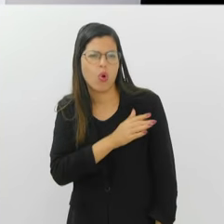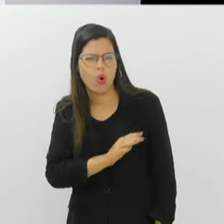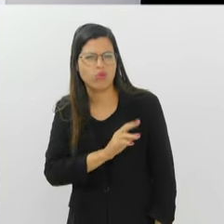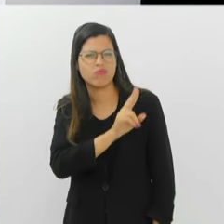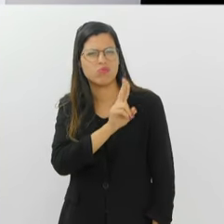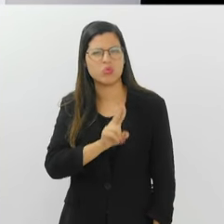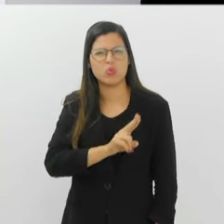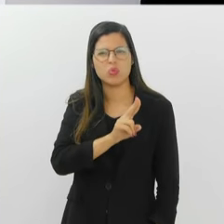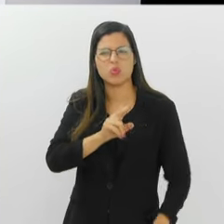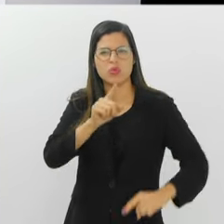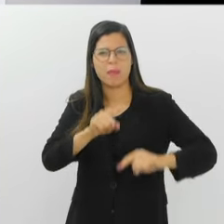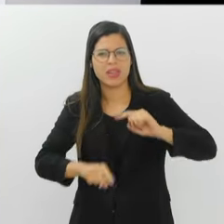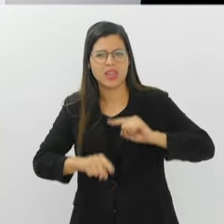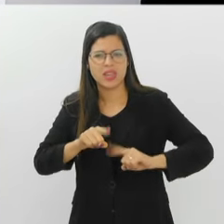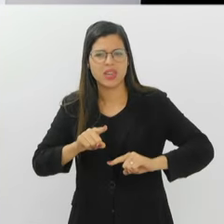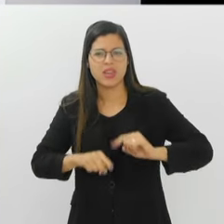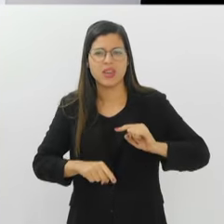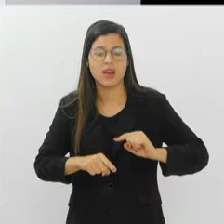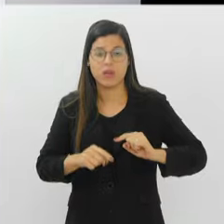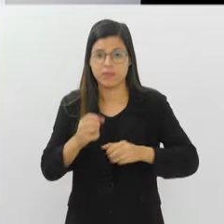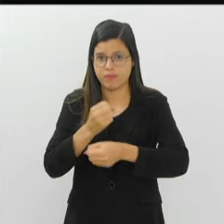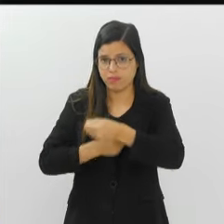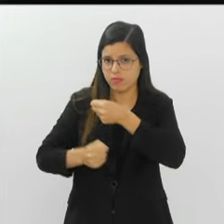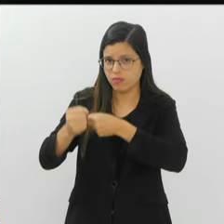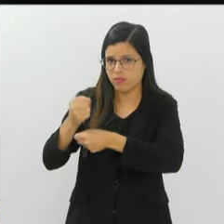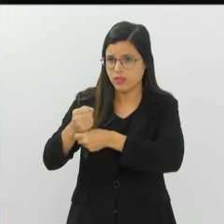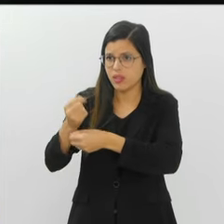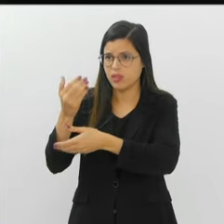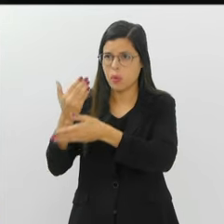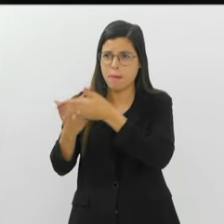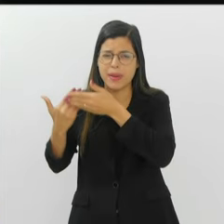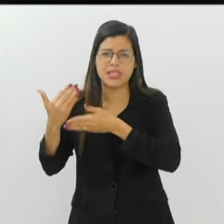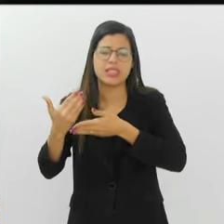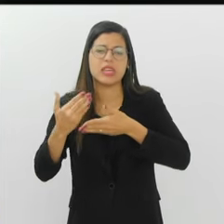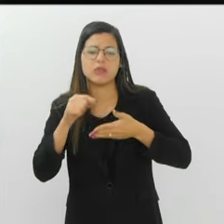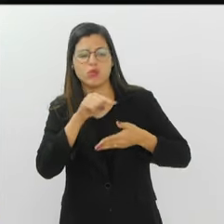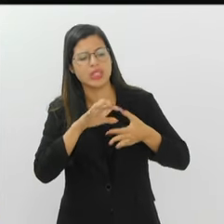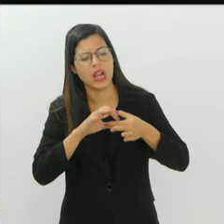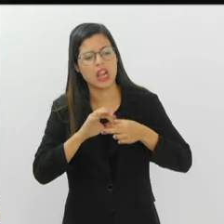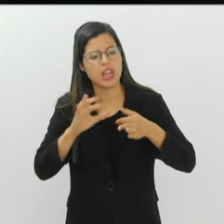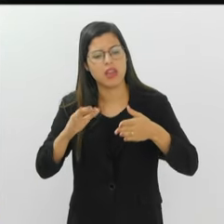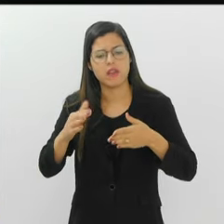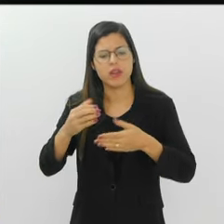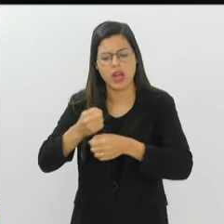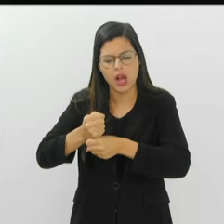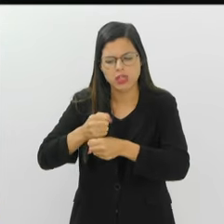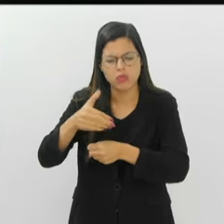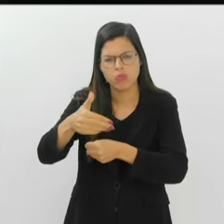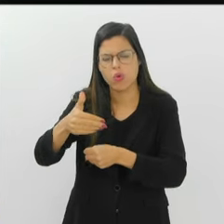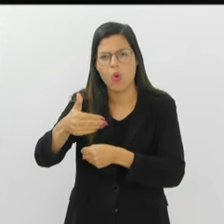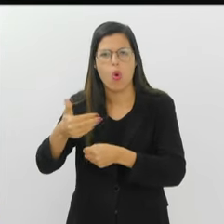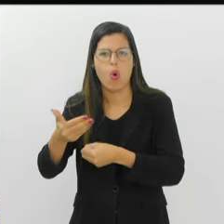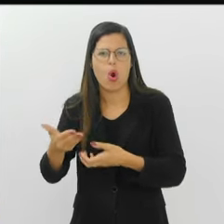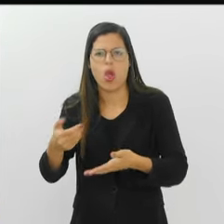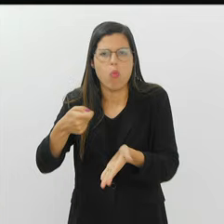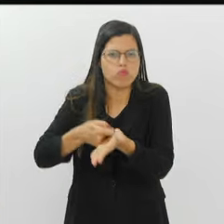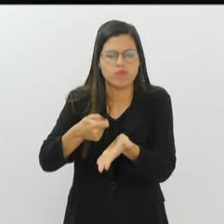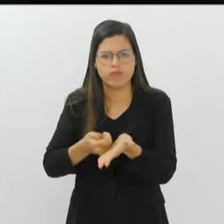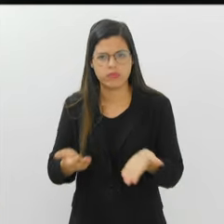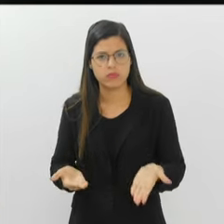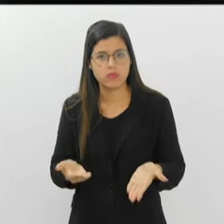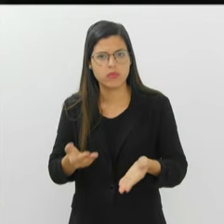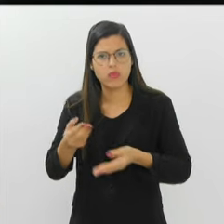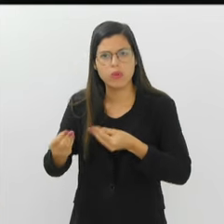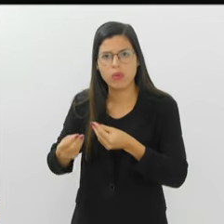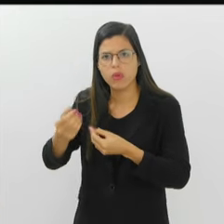aquilo. É isso. E a parte, é, o ano passado eu deixei você livre, mas esse ano eu vou votar mais...